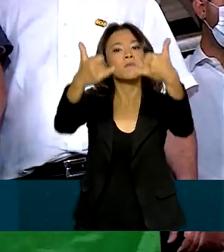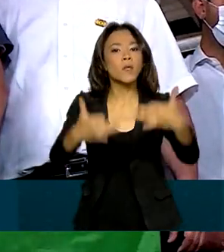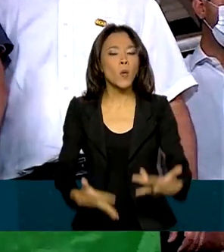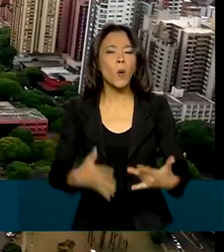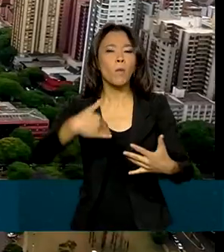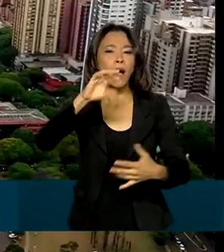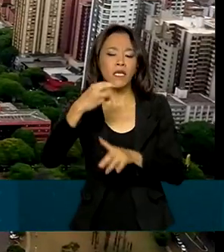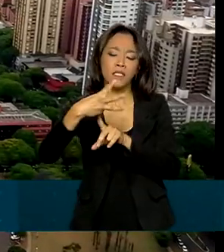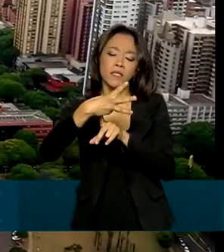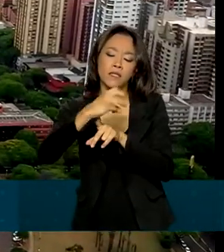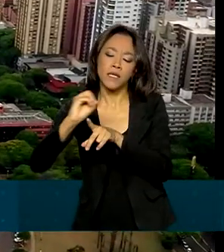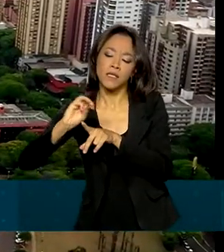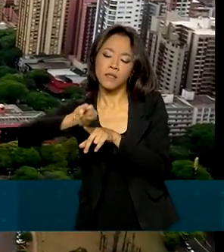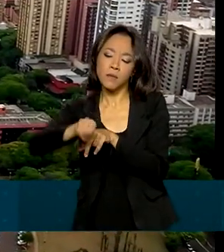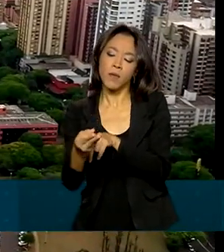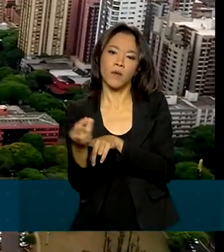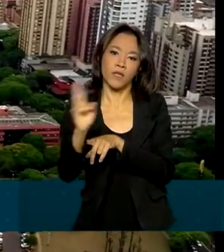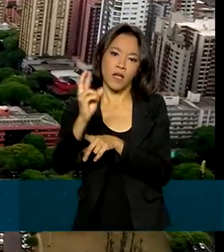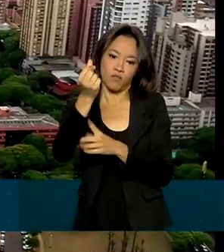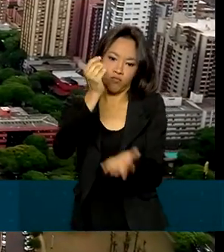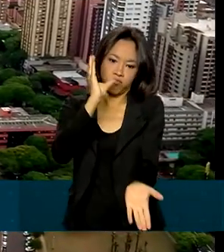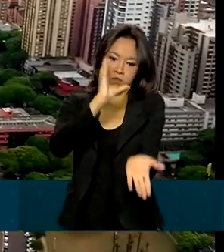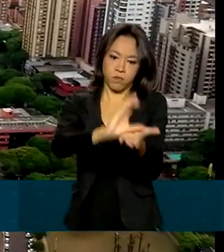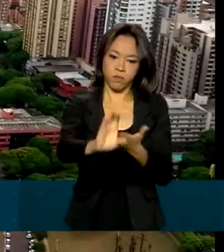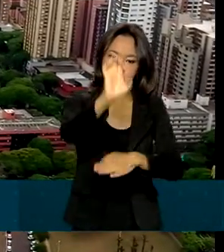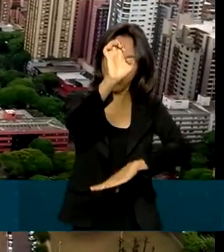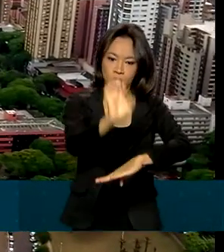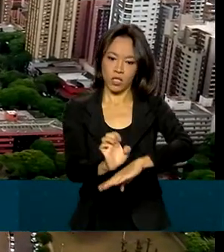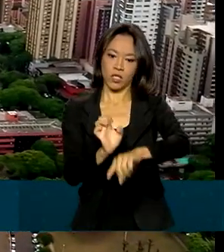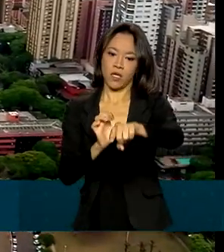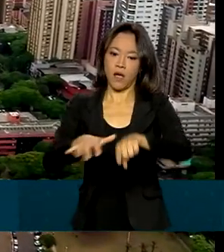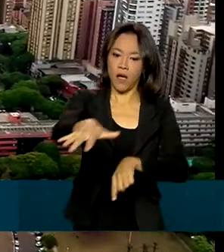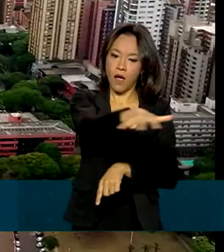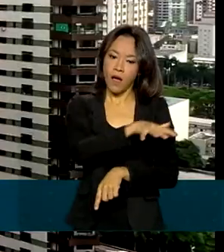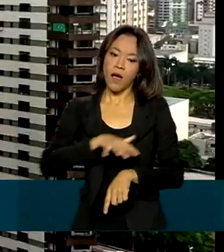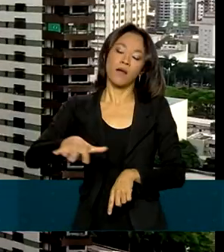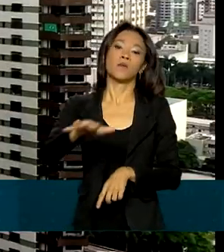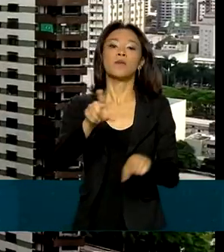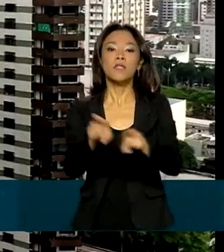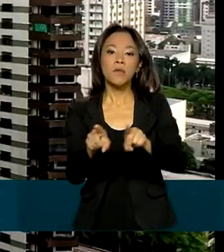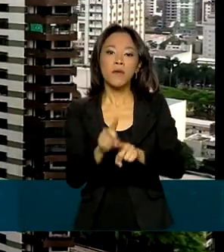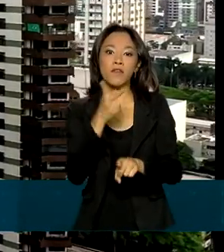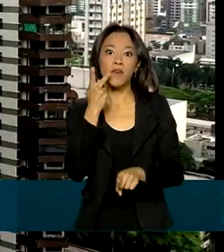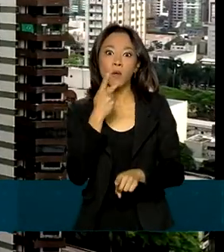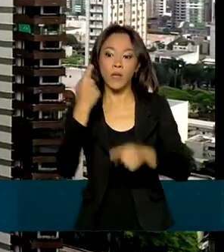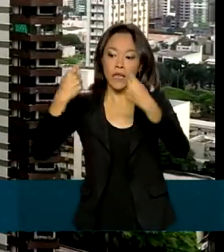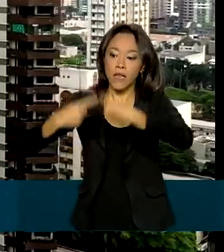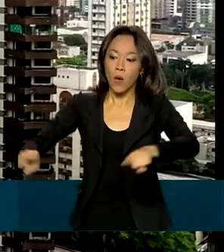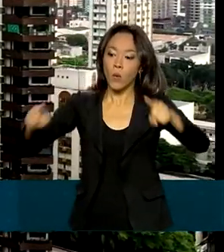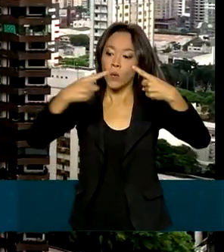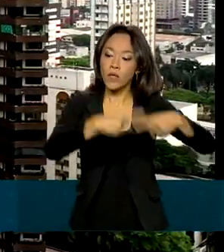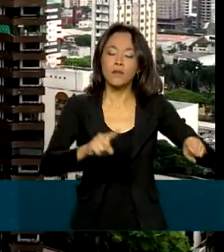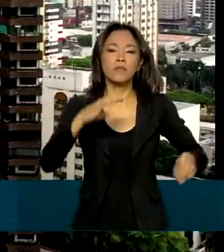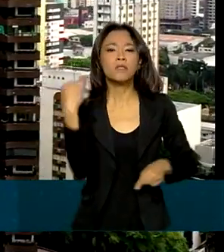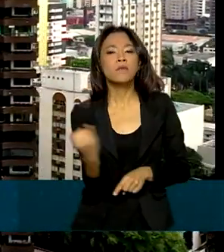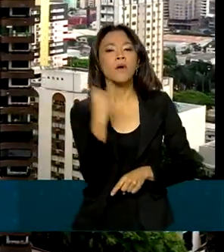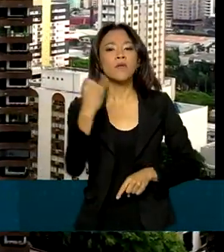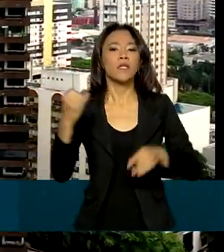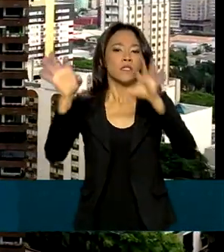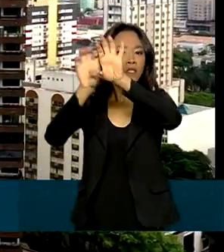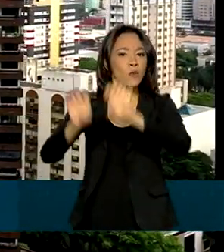300 milhões de reais no Paraná e lembrou a inauguração de importantes obras de infraestrutura